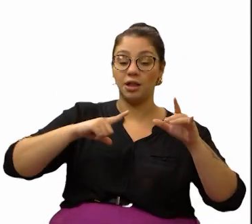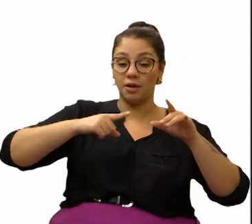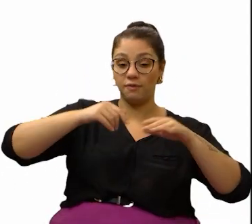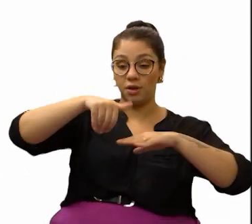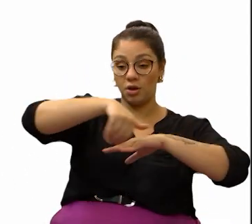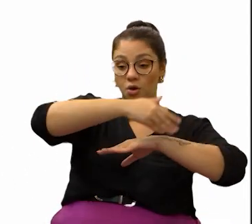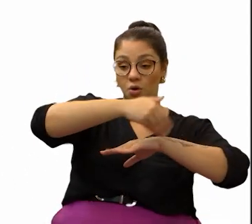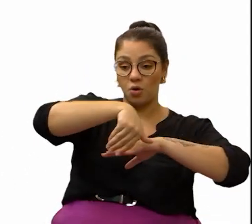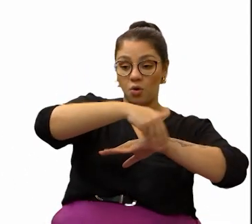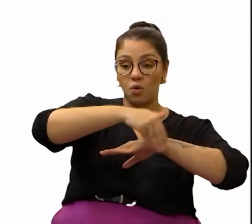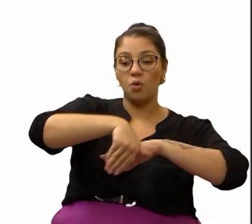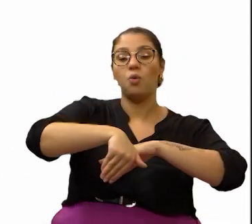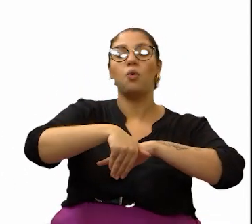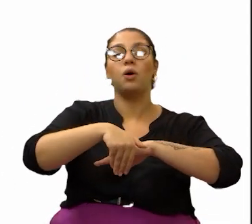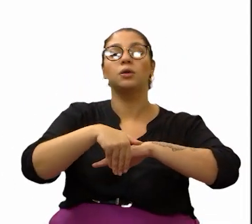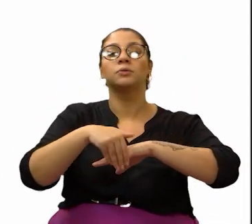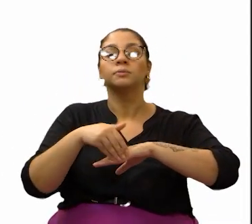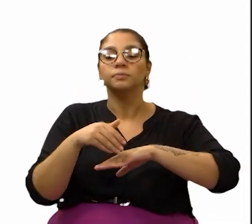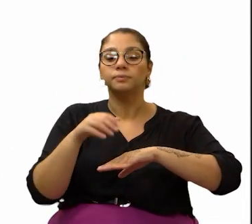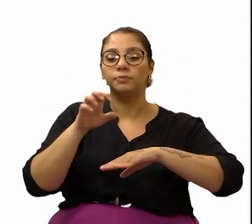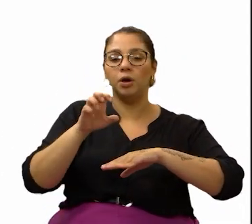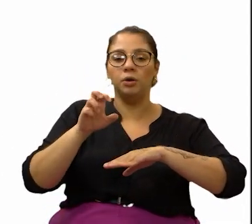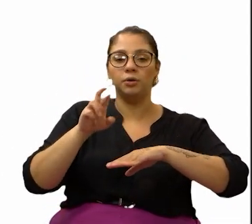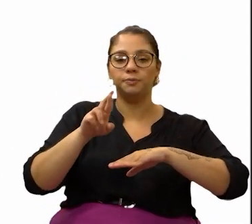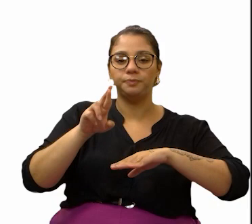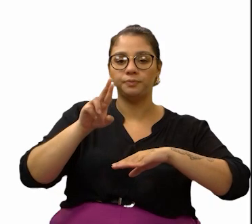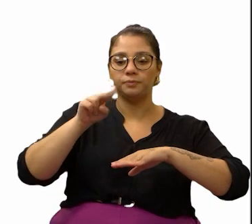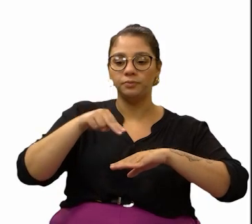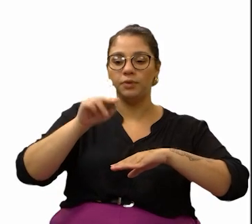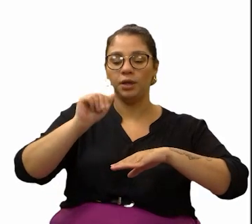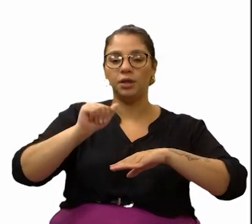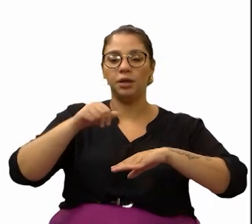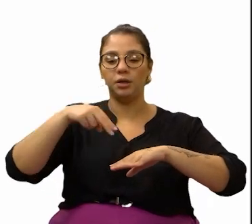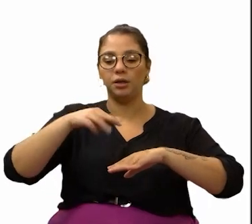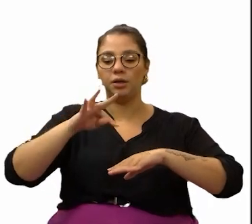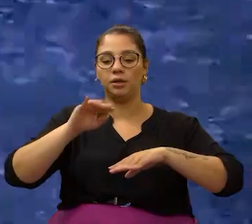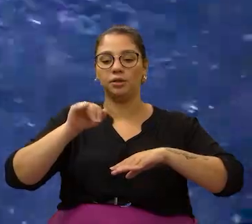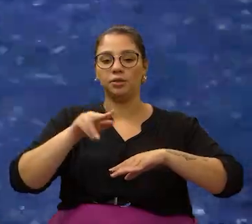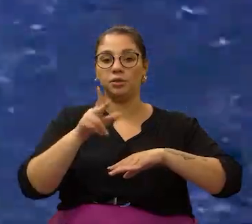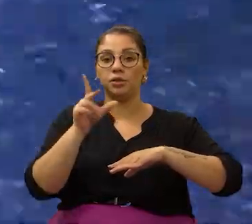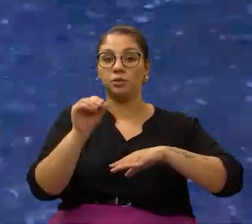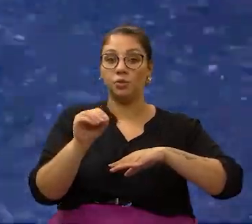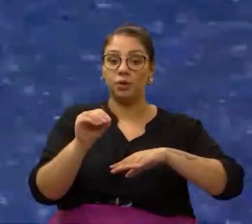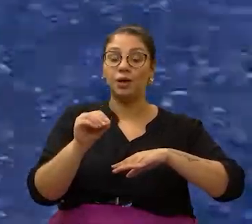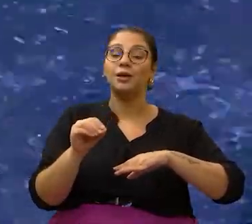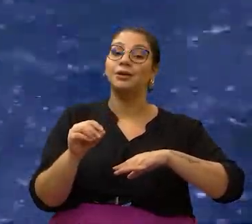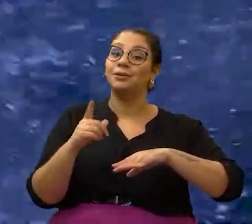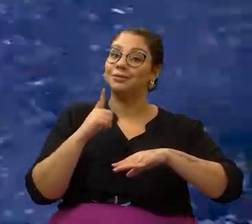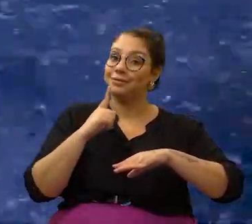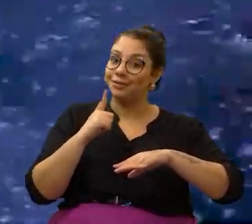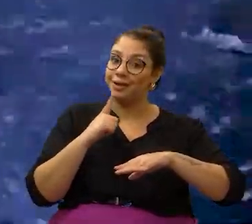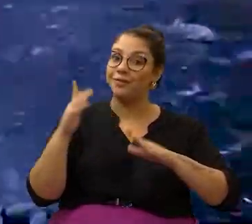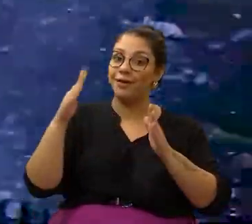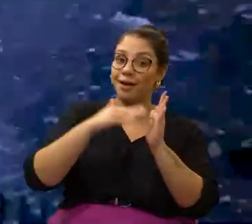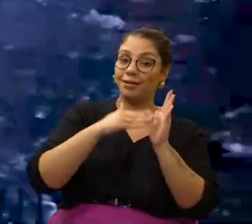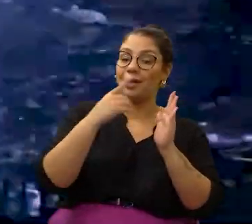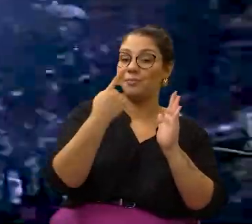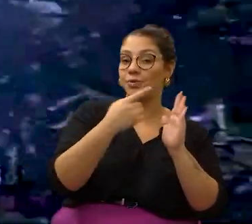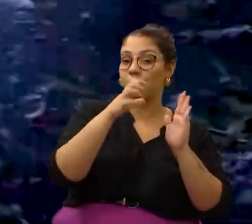na rua Hermantino Coelho, número 908, no bairro Mansões Santo Antônio. Até o ano de